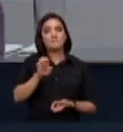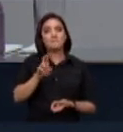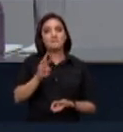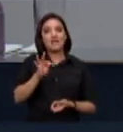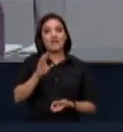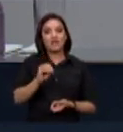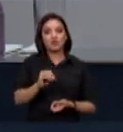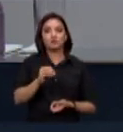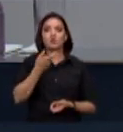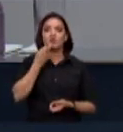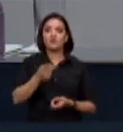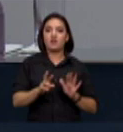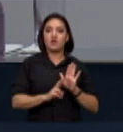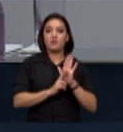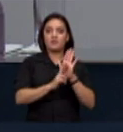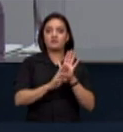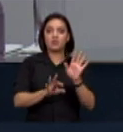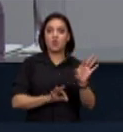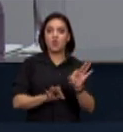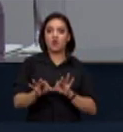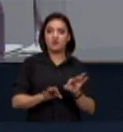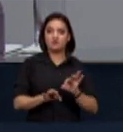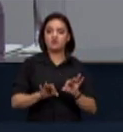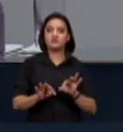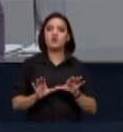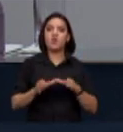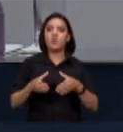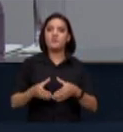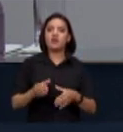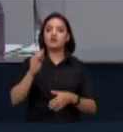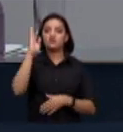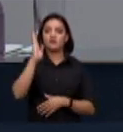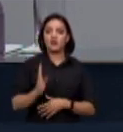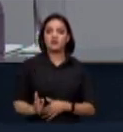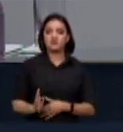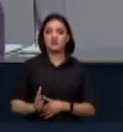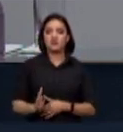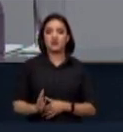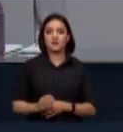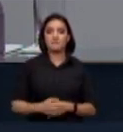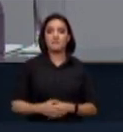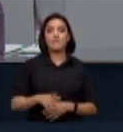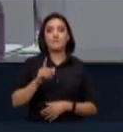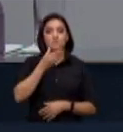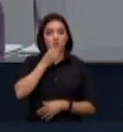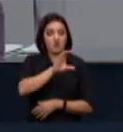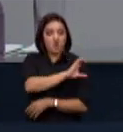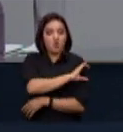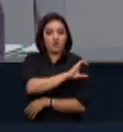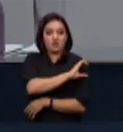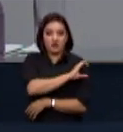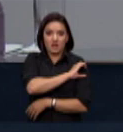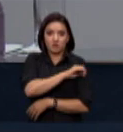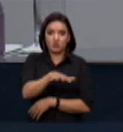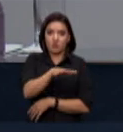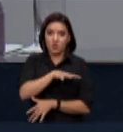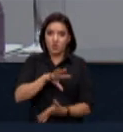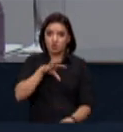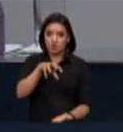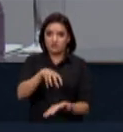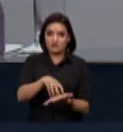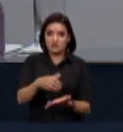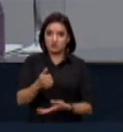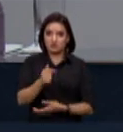que falará pela Organização das Cooperativas Brasileiras. O senhor Roberto Rodrigues é coordenador do Centro de Agronegócio